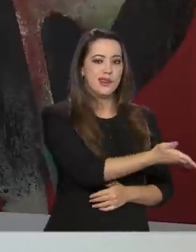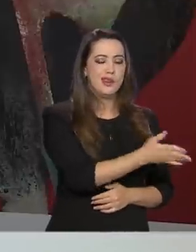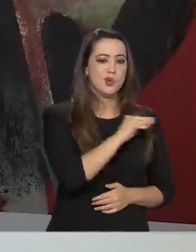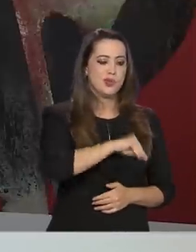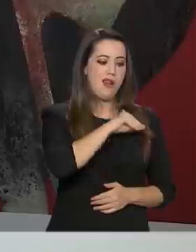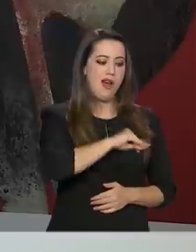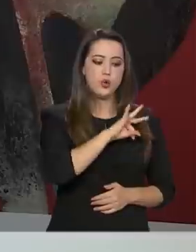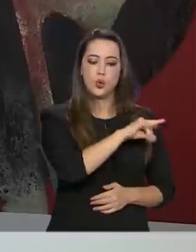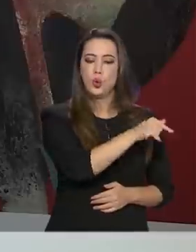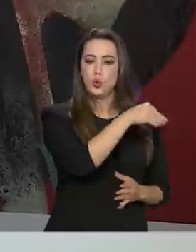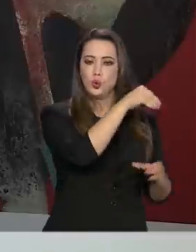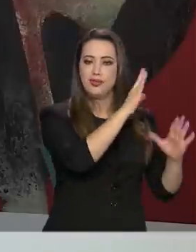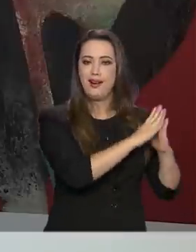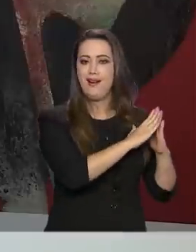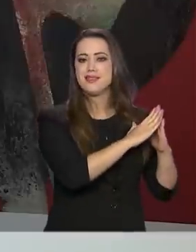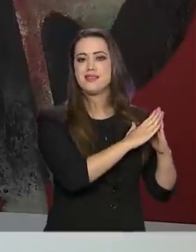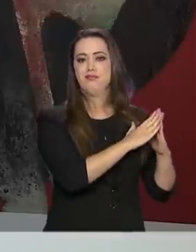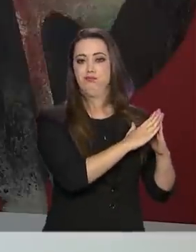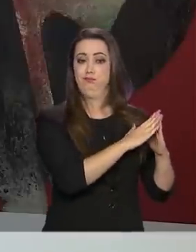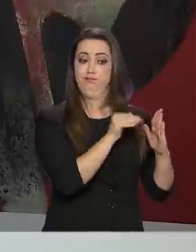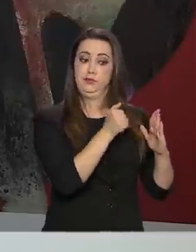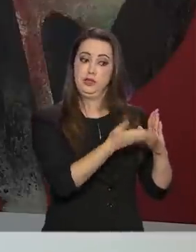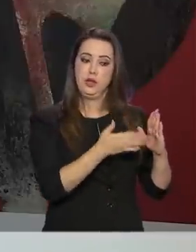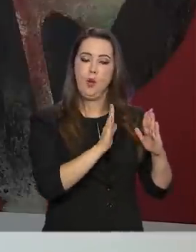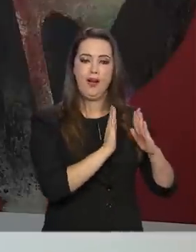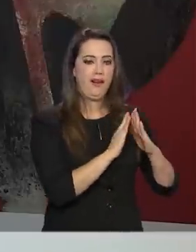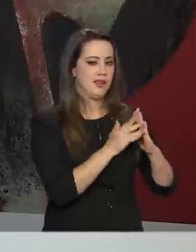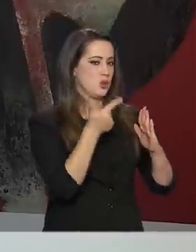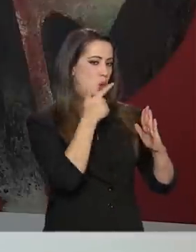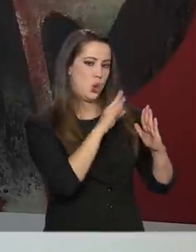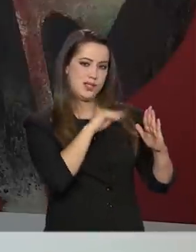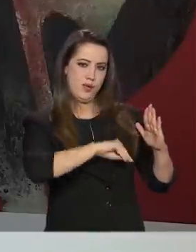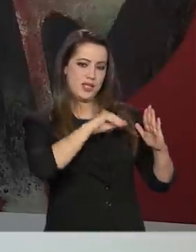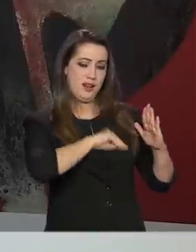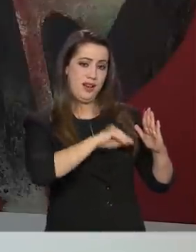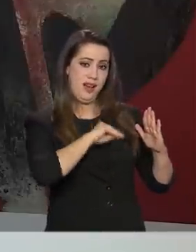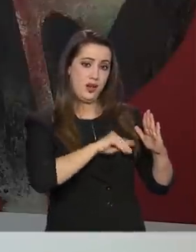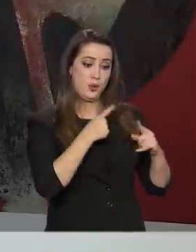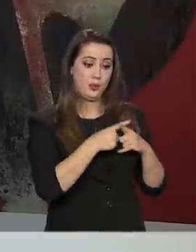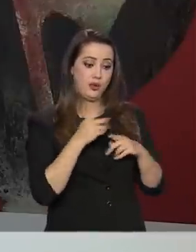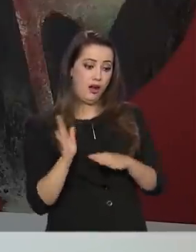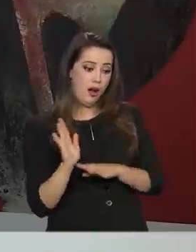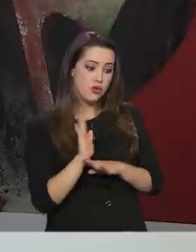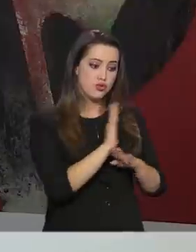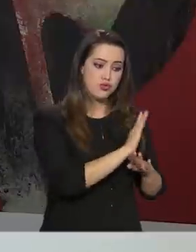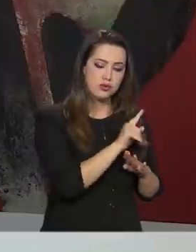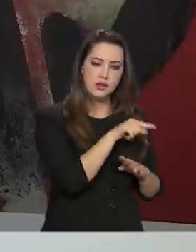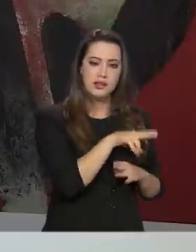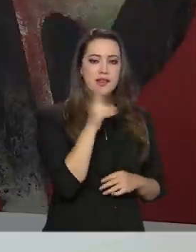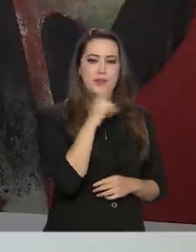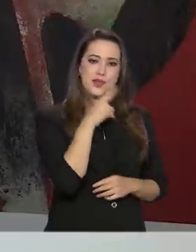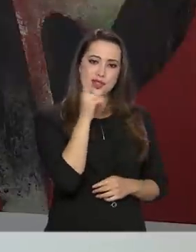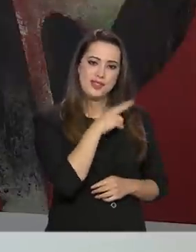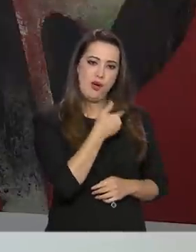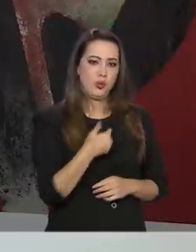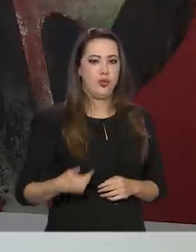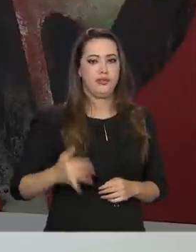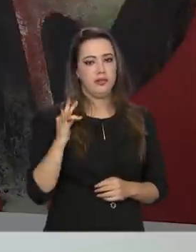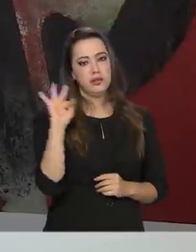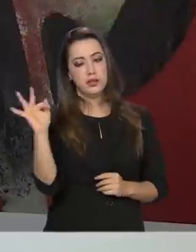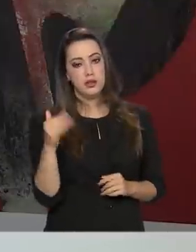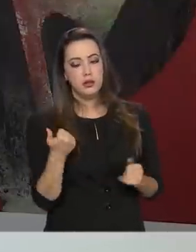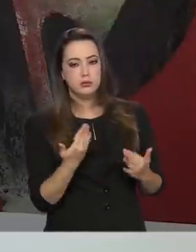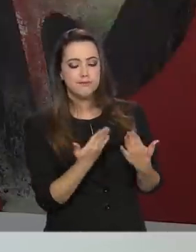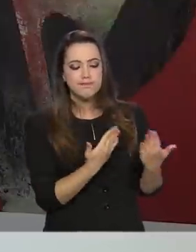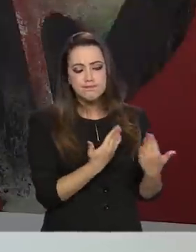teve rendimento por conta do auxílio emergencial nesse período. E, geralmente, se faz uma análise econômica